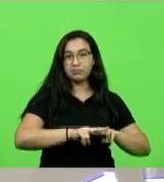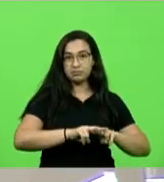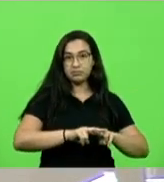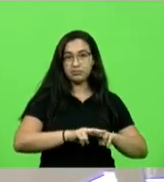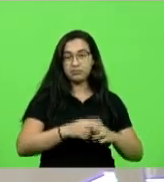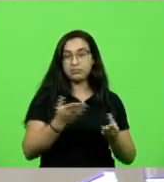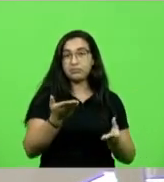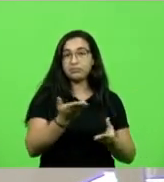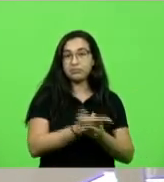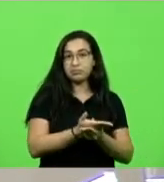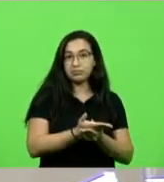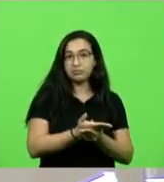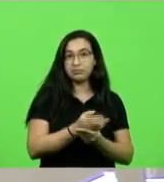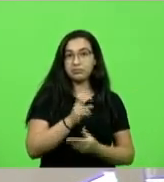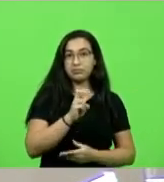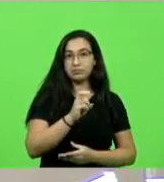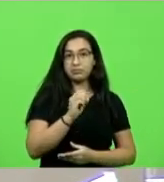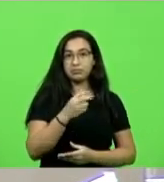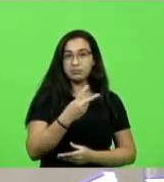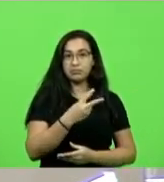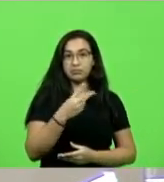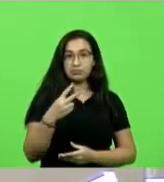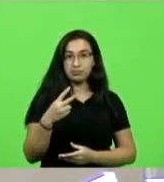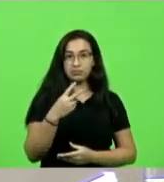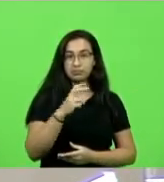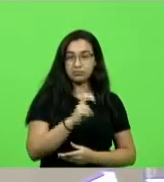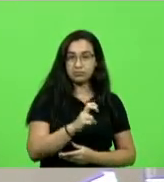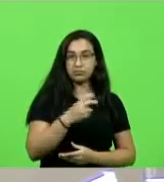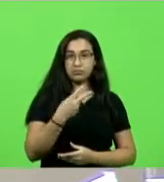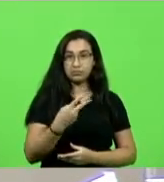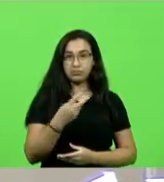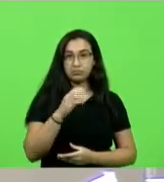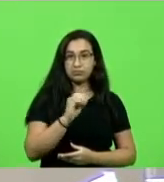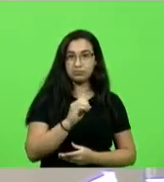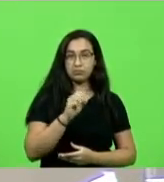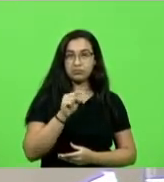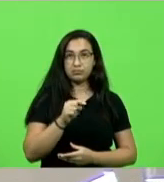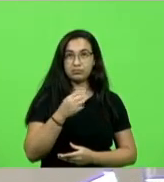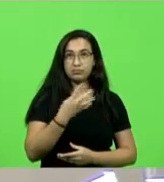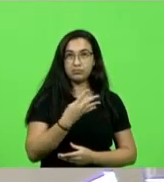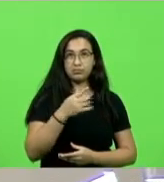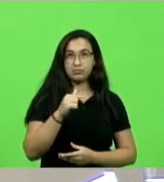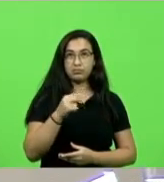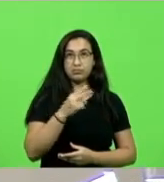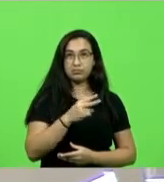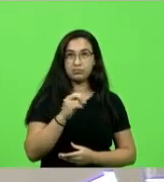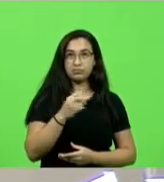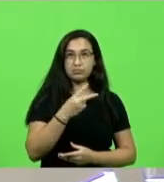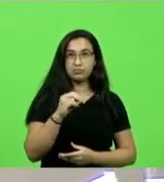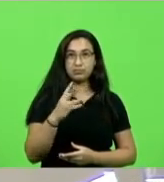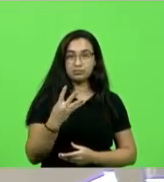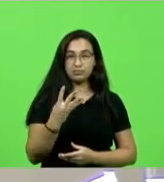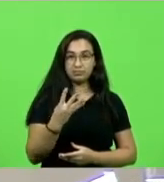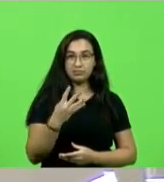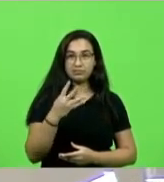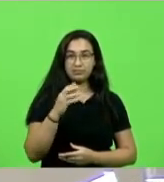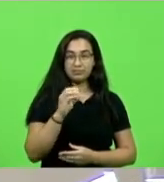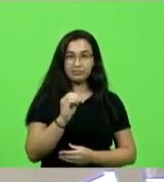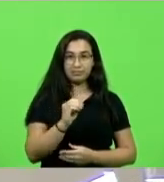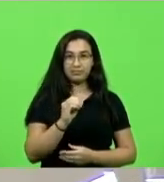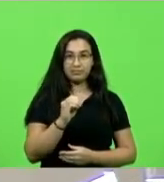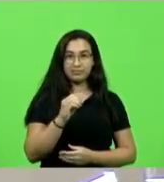50-22-52-0, dígito 47.2020.4.04.7200,